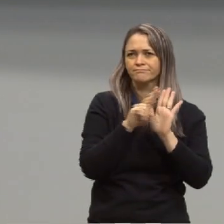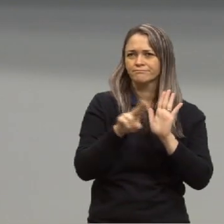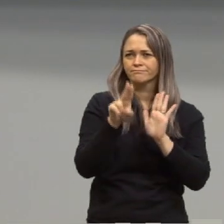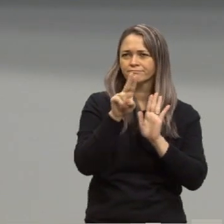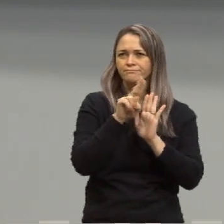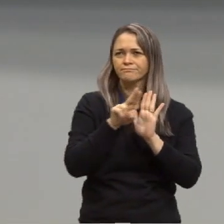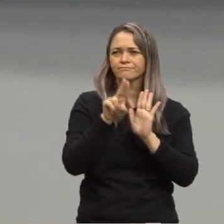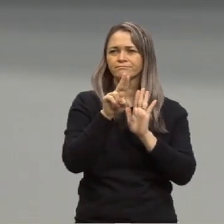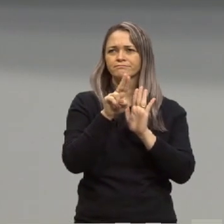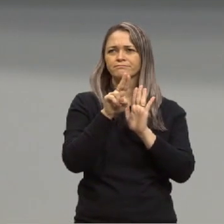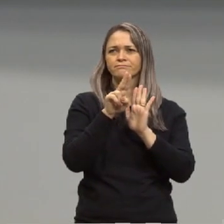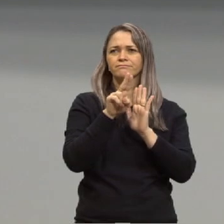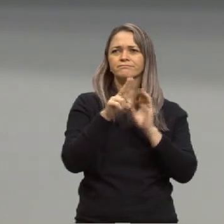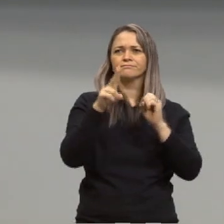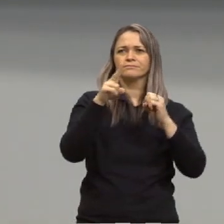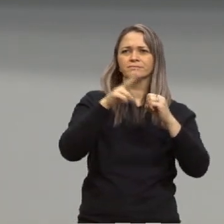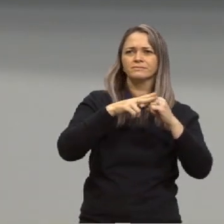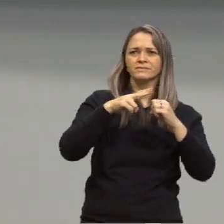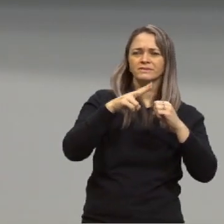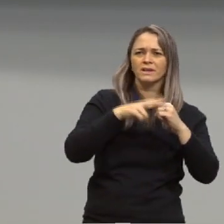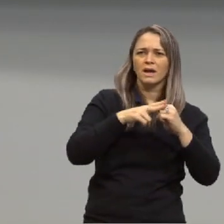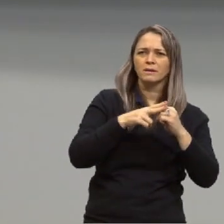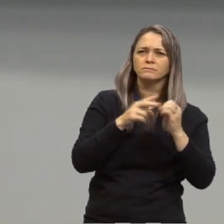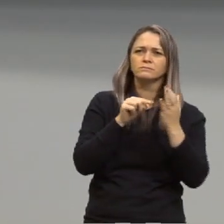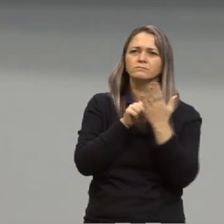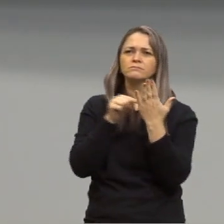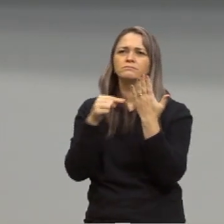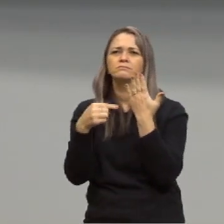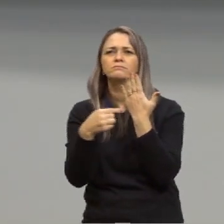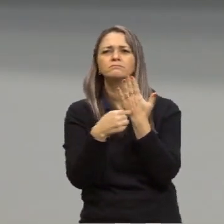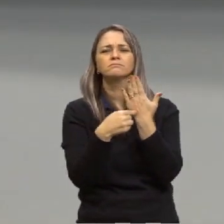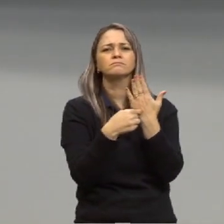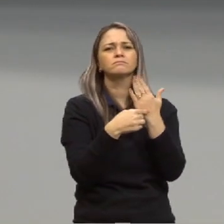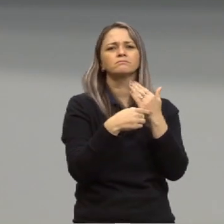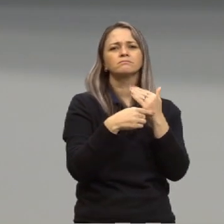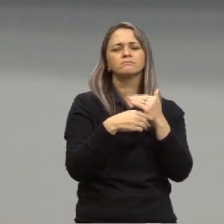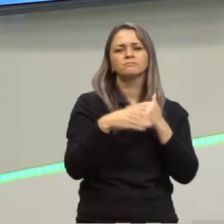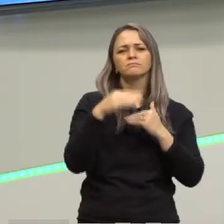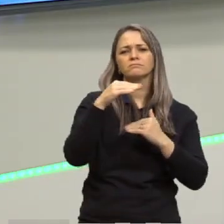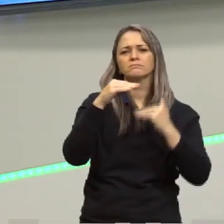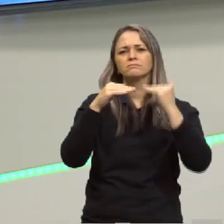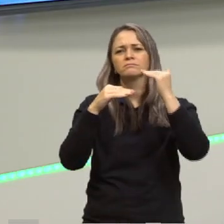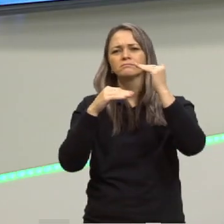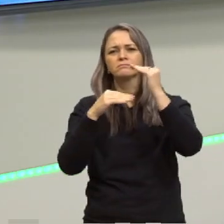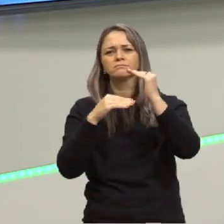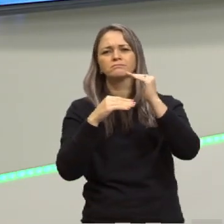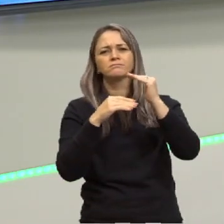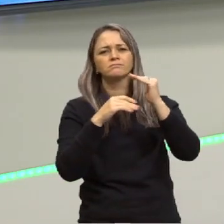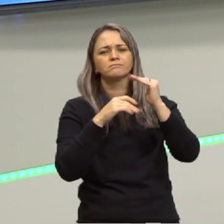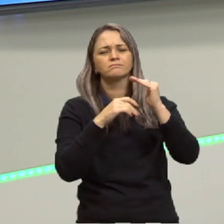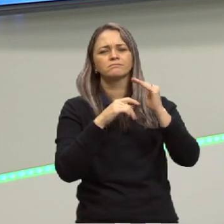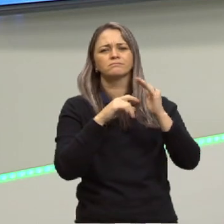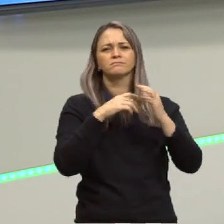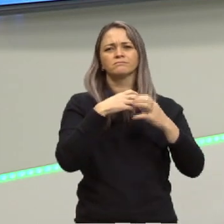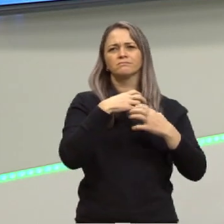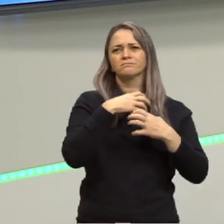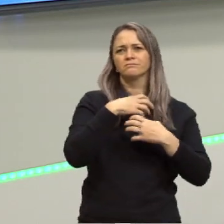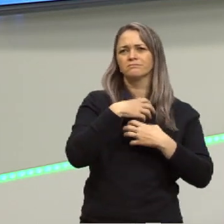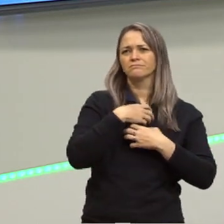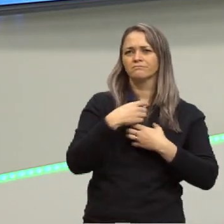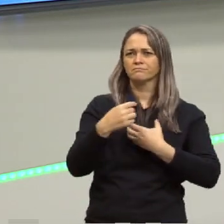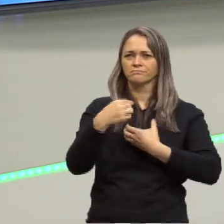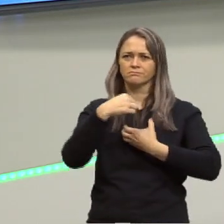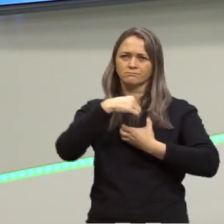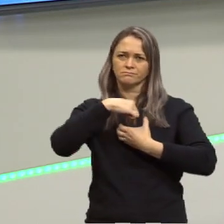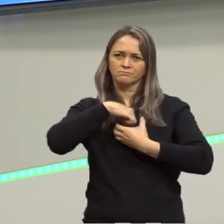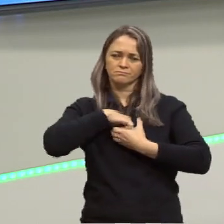nomes e esses verbos metaforizados para construir de forma simbólica e subjetiva